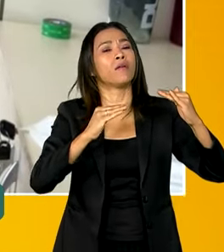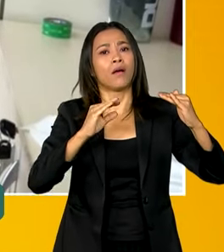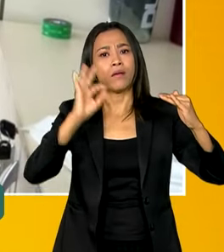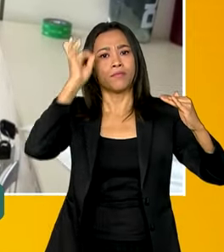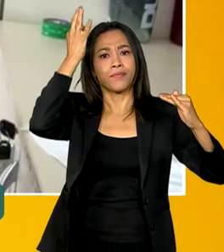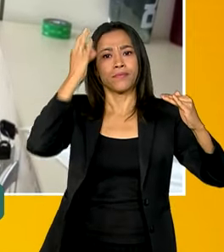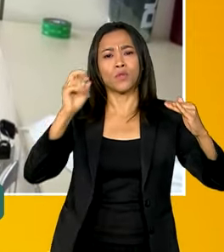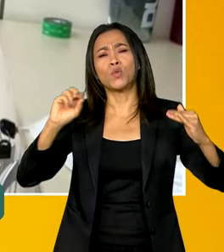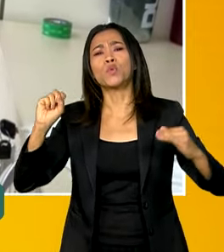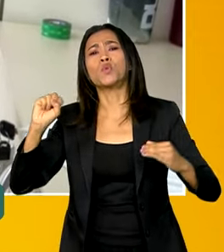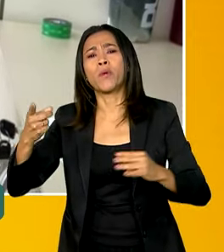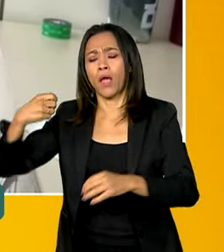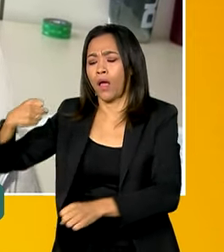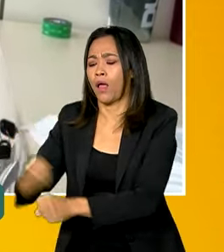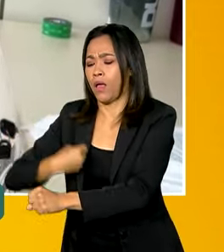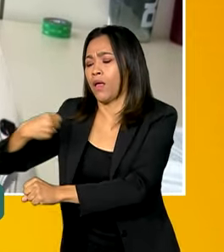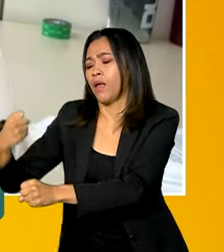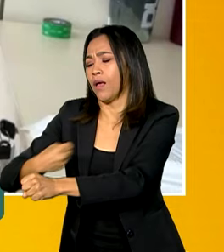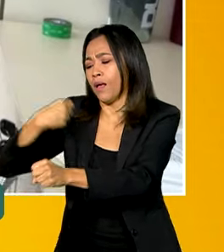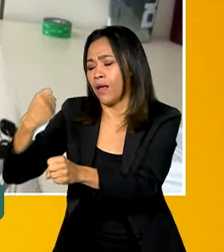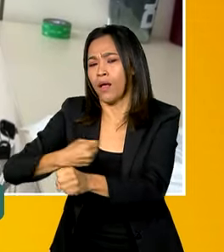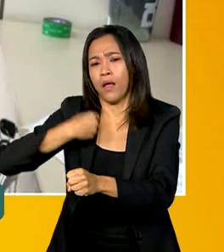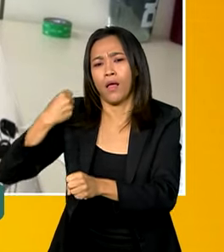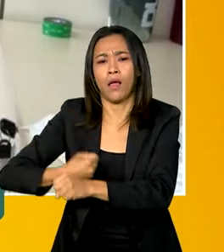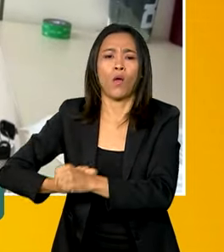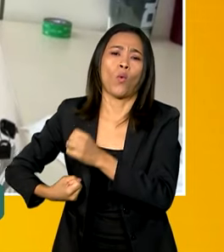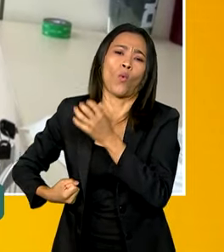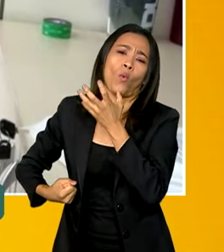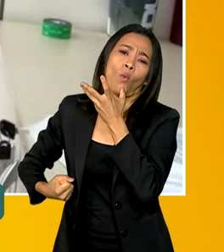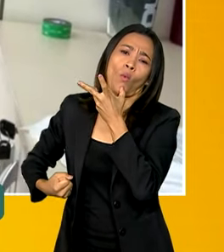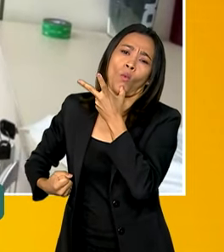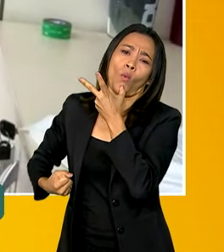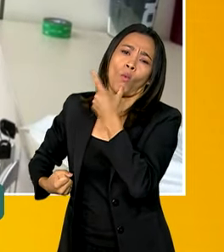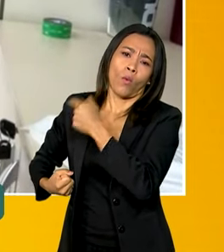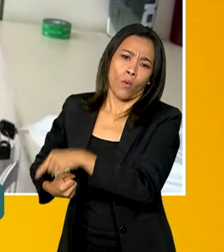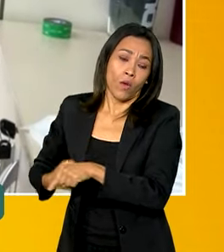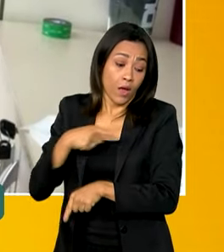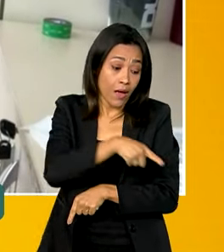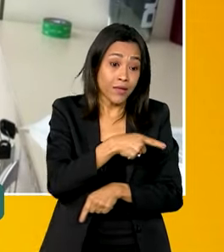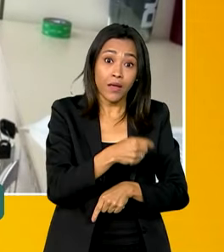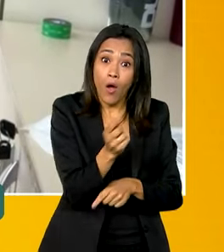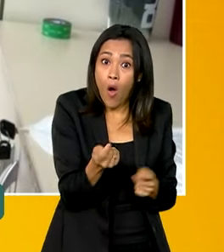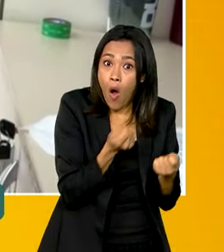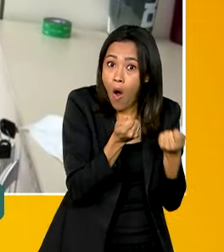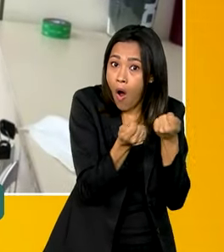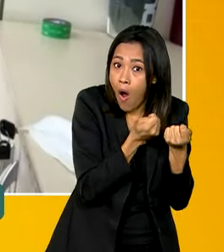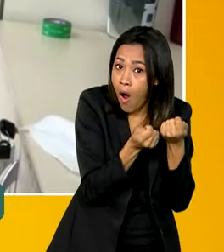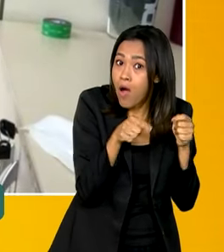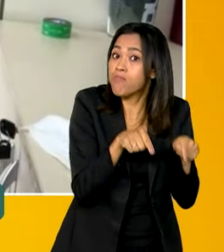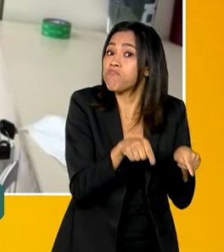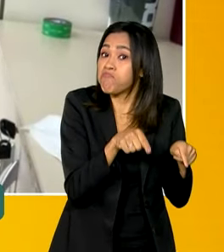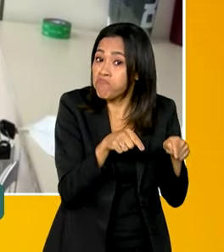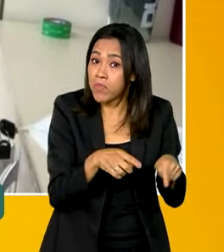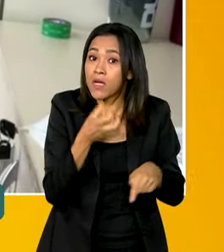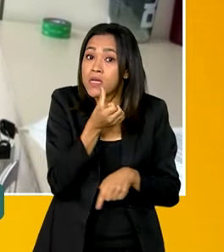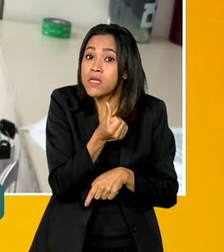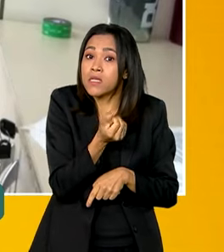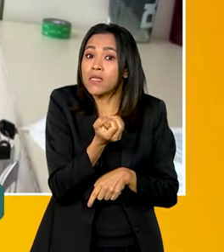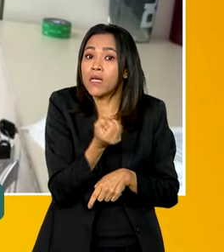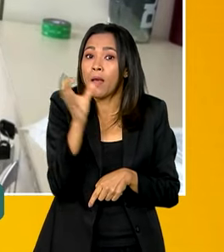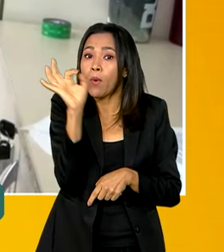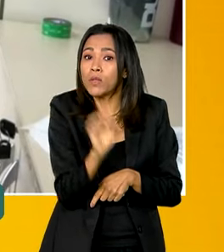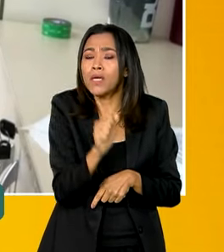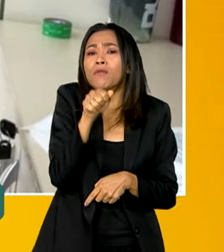que obras regulares, e ela também é mais sustentável e mais econômica. Tem um investimento aí 60%